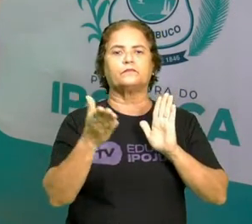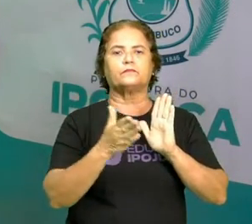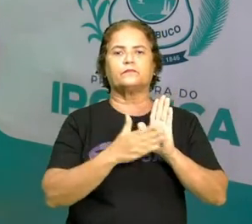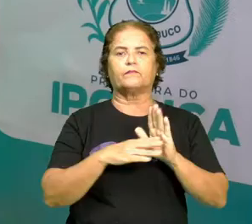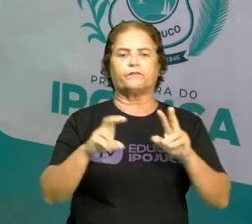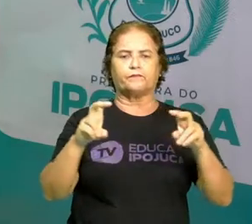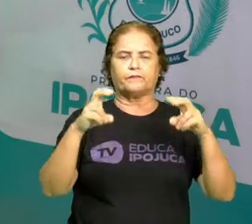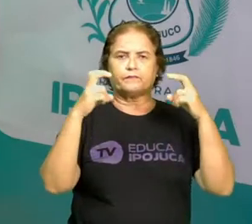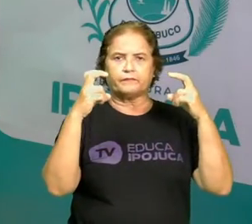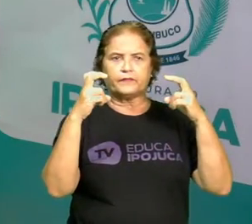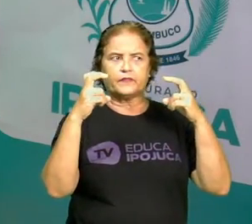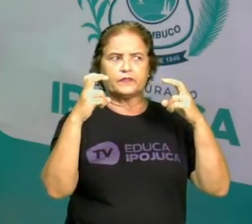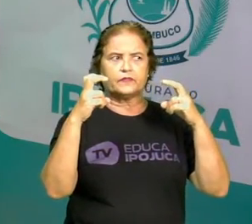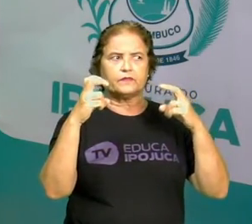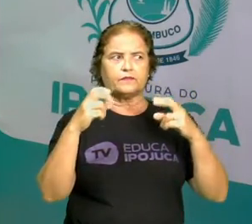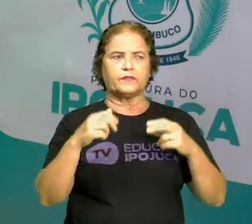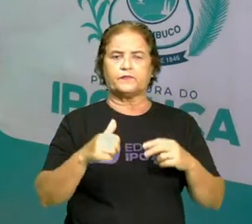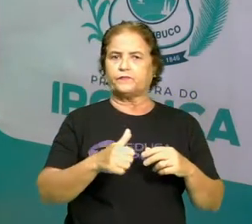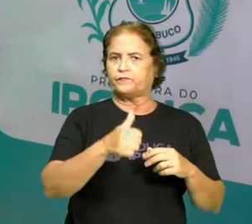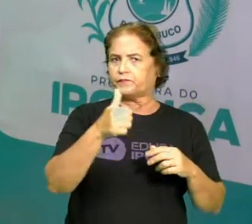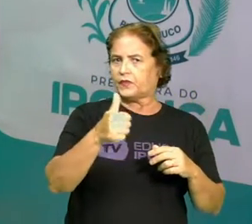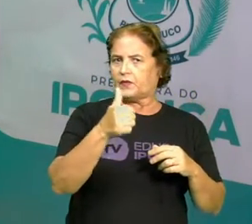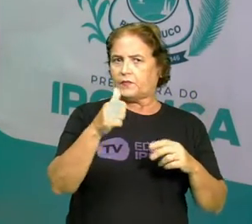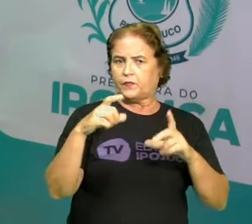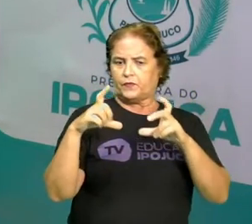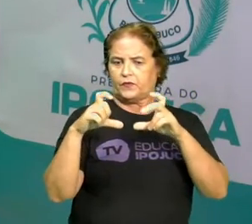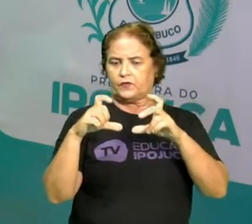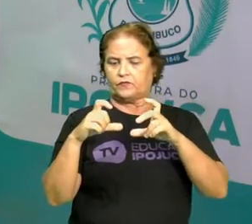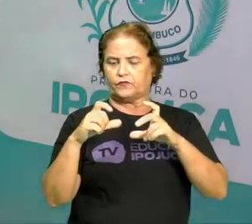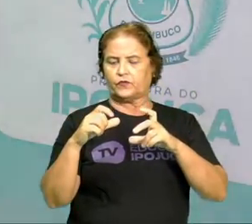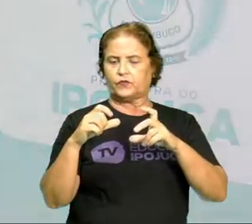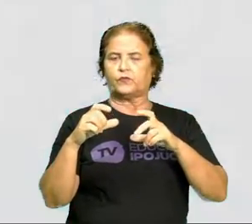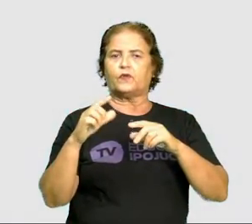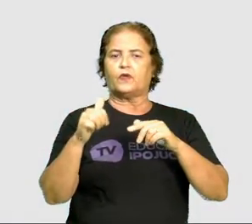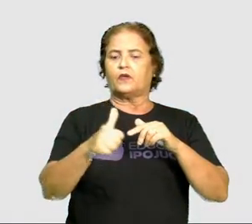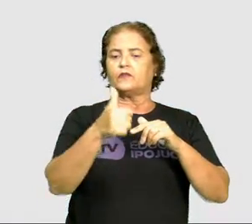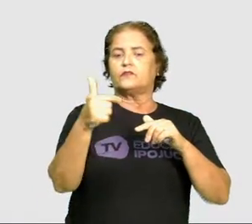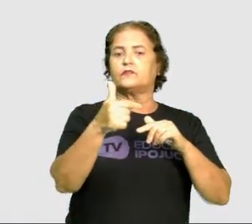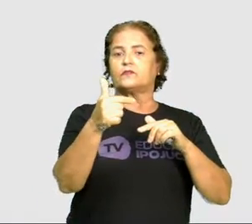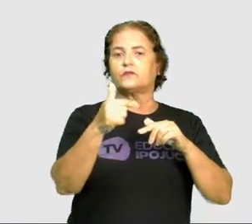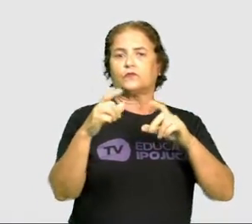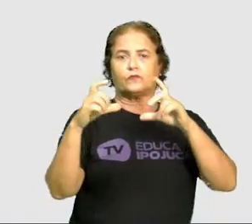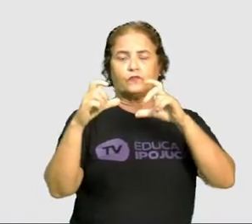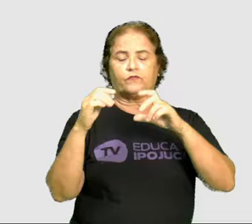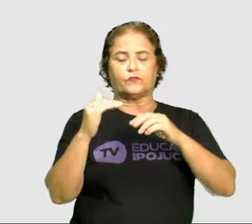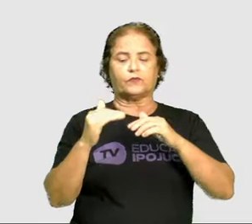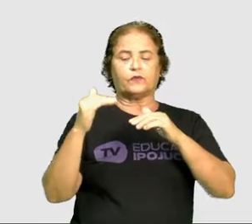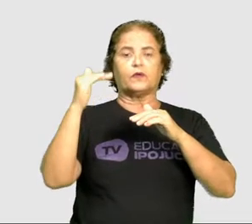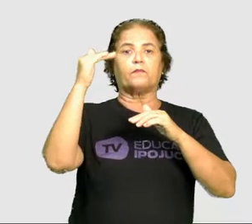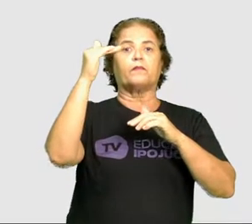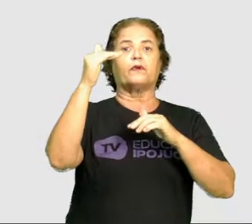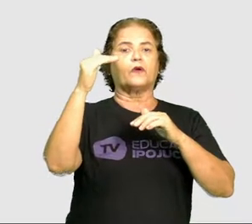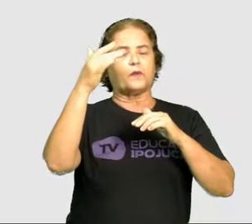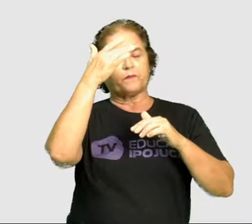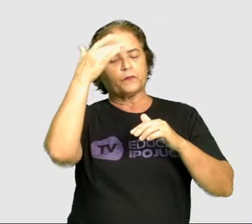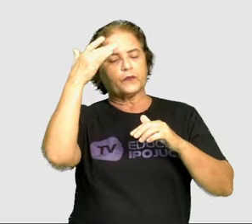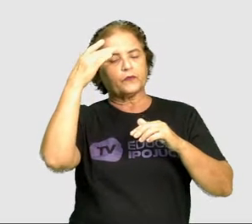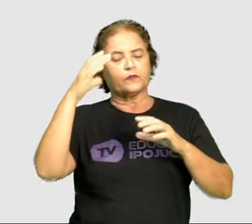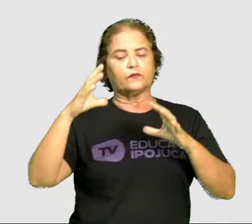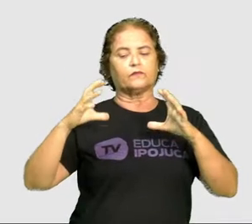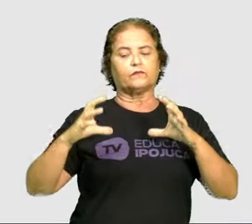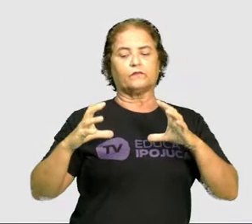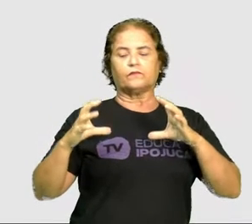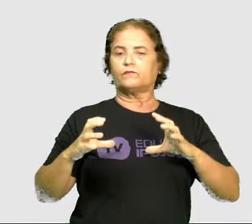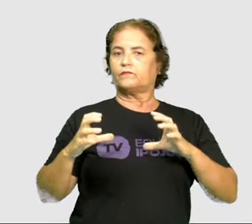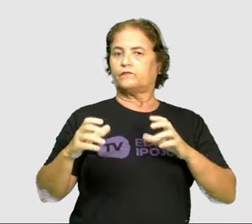perceber aqui, primeira foto, a segunda foto e a foto maior que é a pessoa que está segurando as fotos.